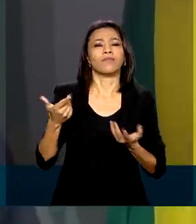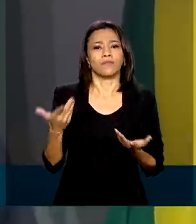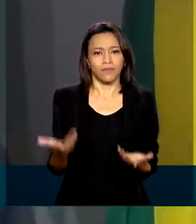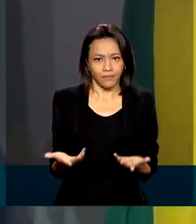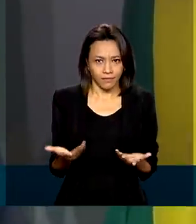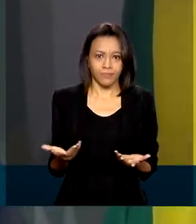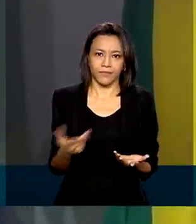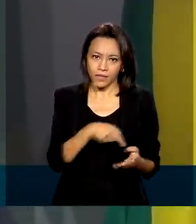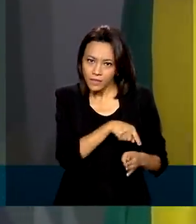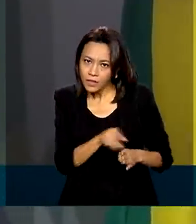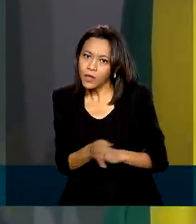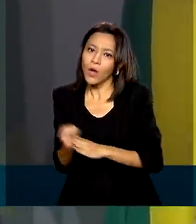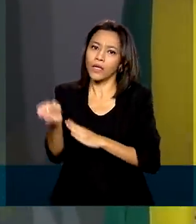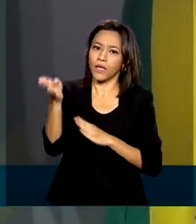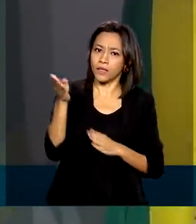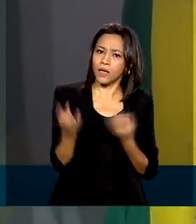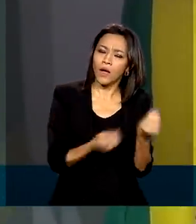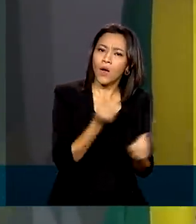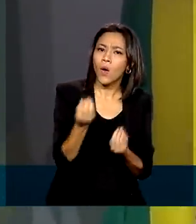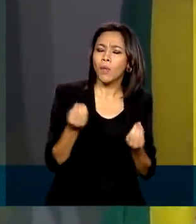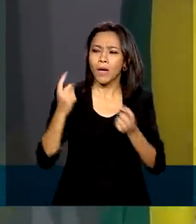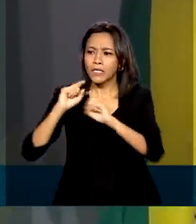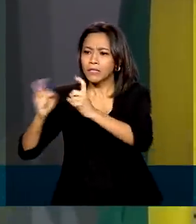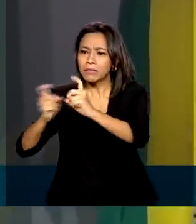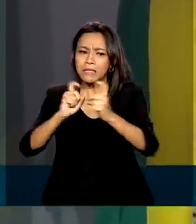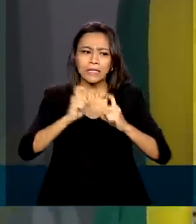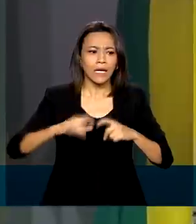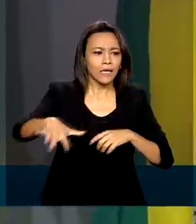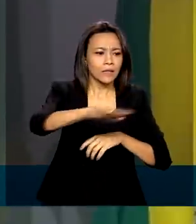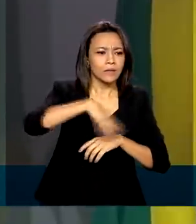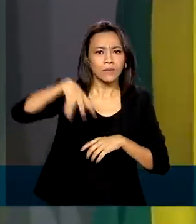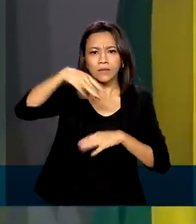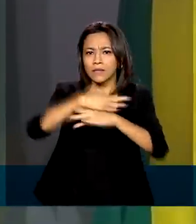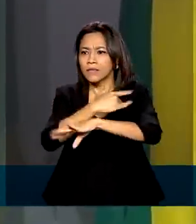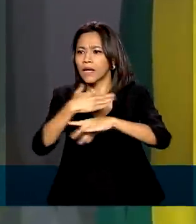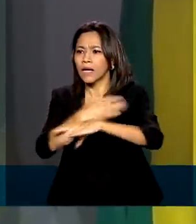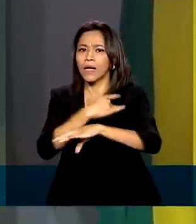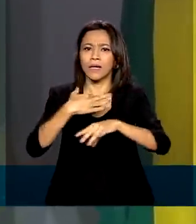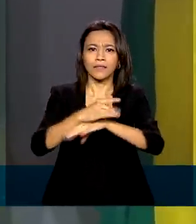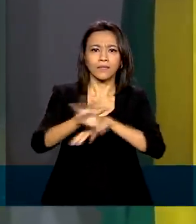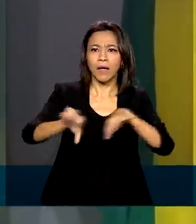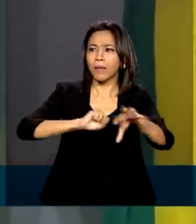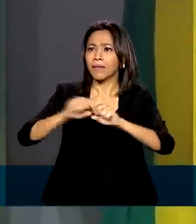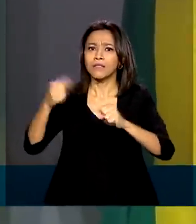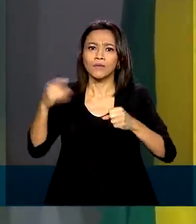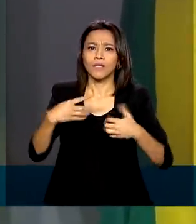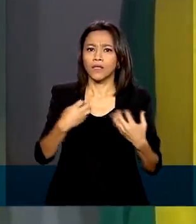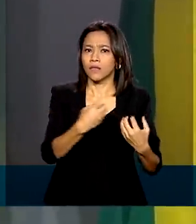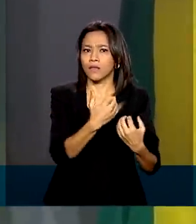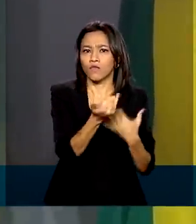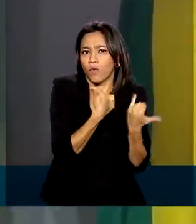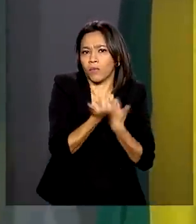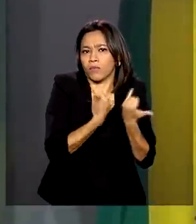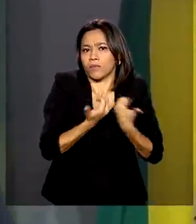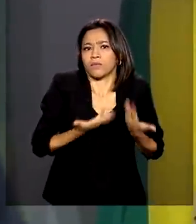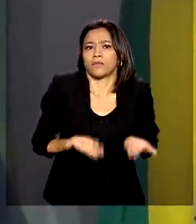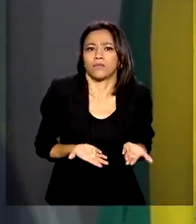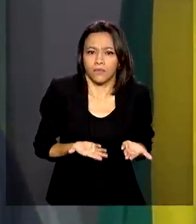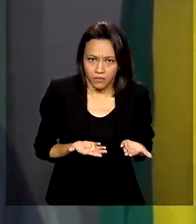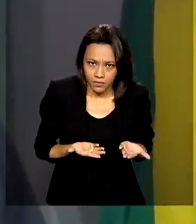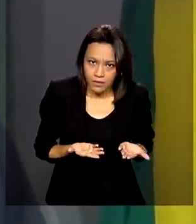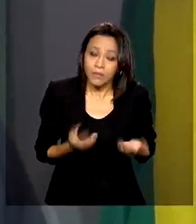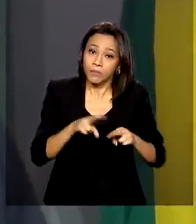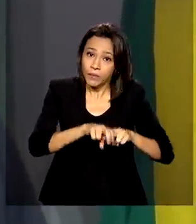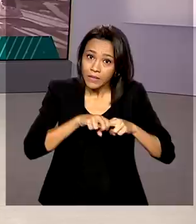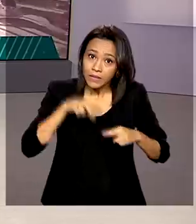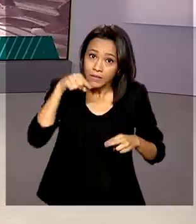Como ele vai fazer a gestão naquele momento da sua cidade, do seu estado, se ele não tem os dados? É para isso que